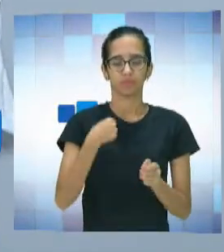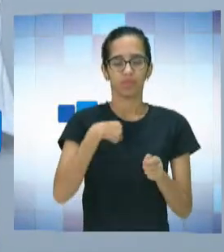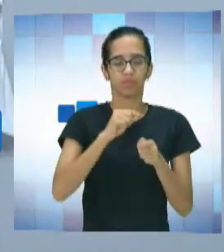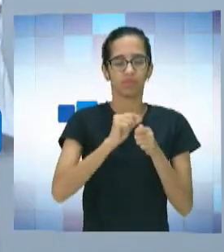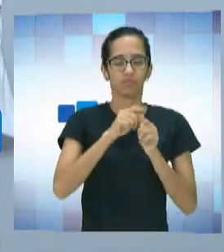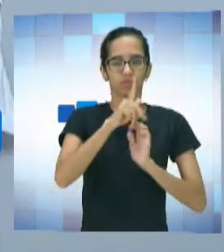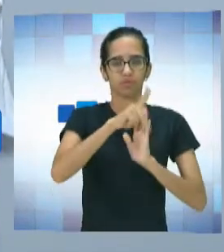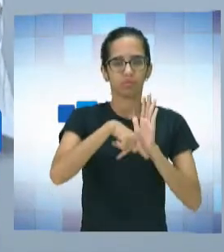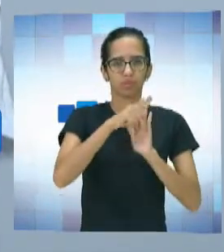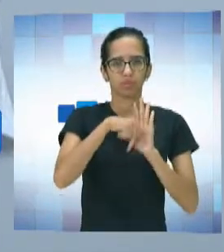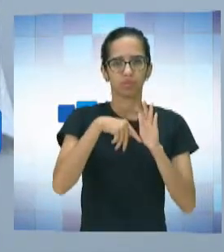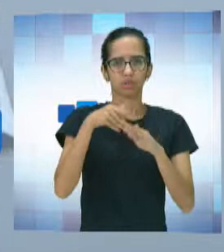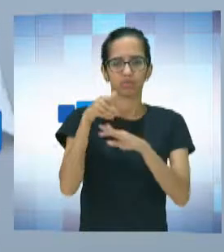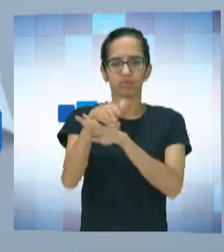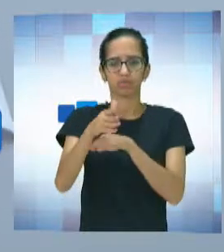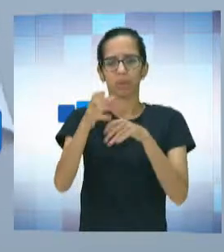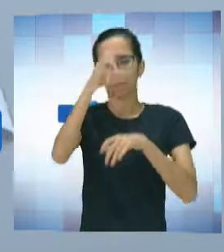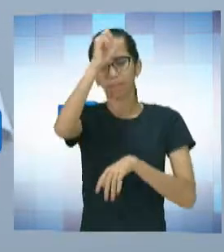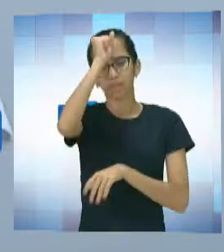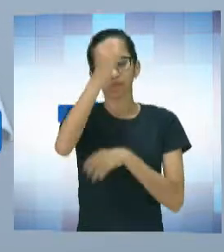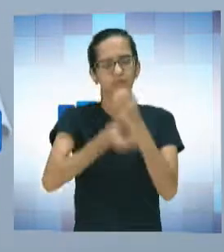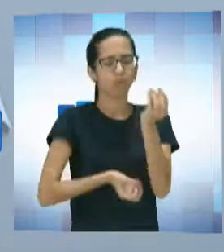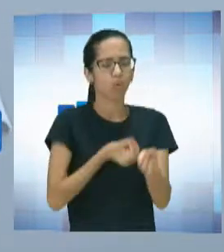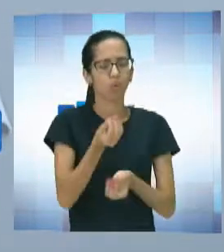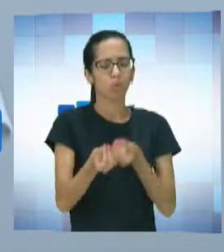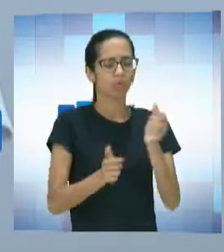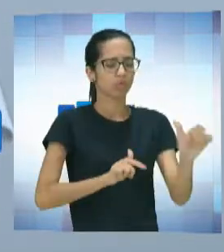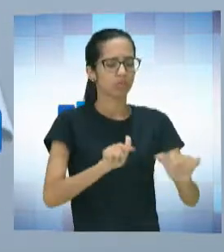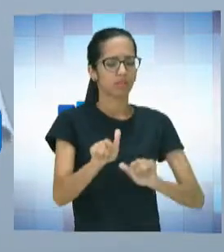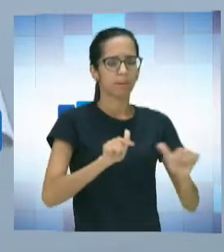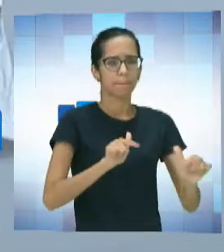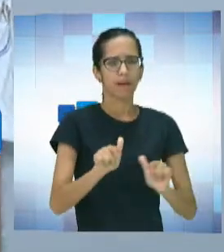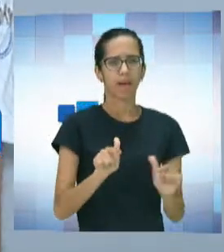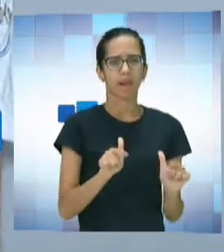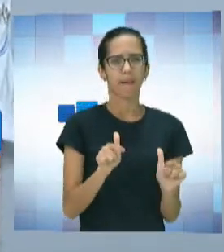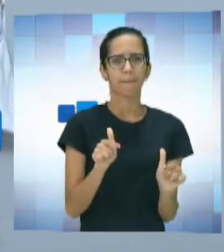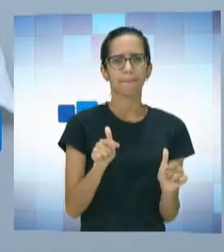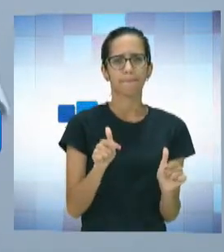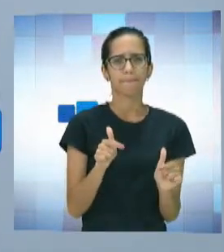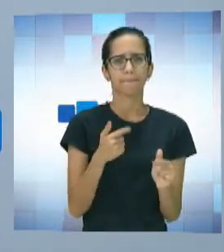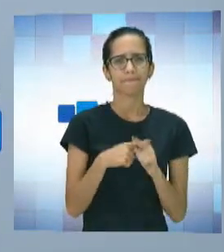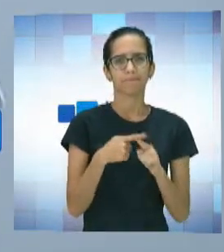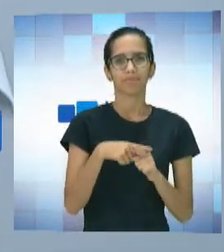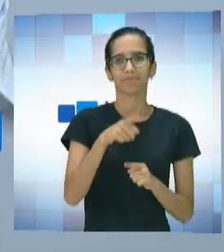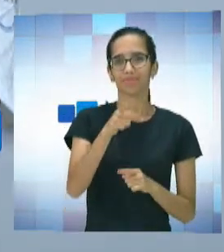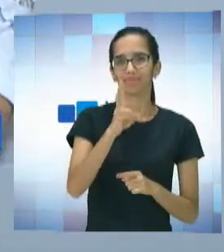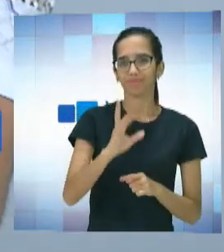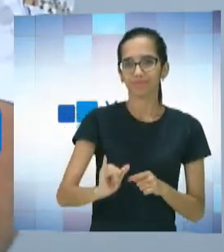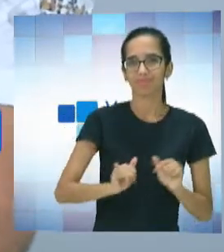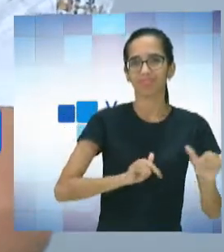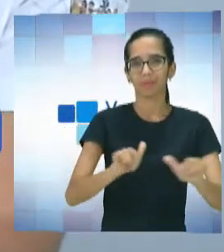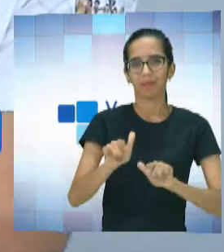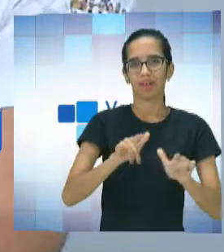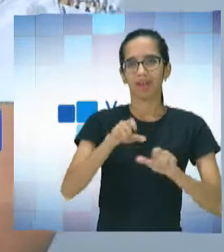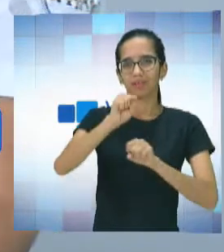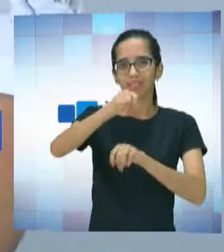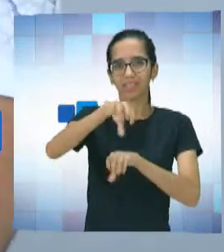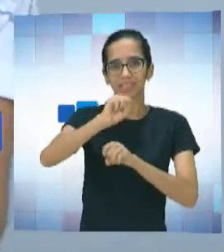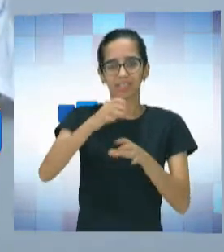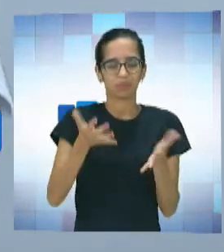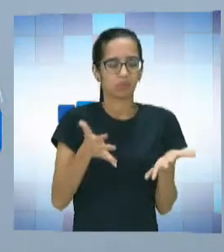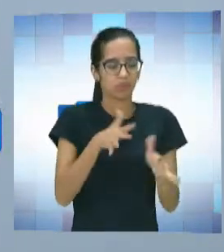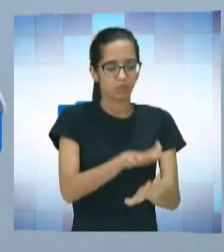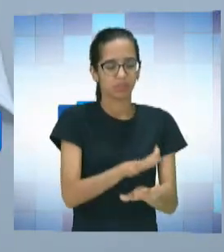fui para a academia, aprendi um pouco como deveria trabalhar. Mas você vai aprender uma educação especial, exclusiva, entender um